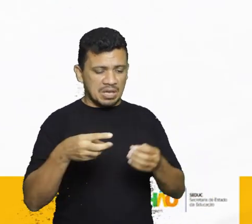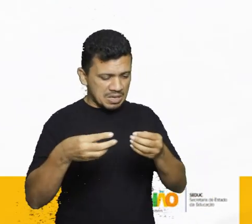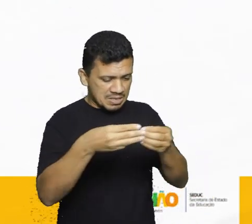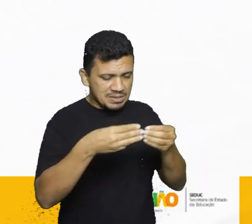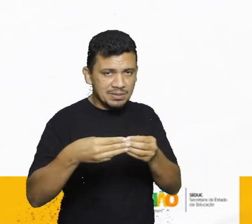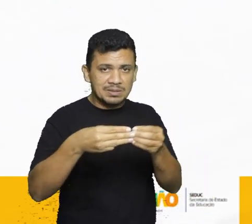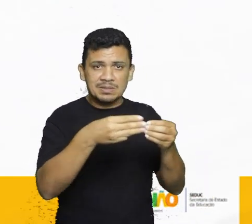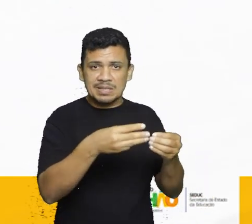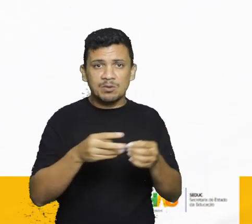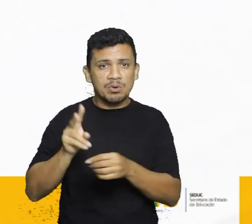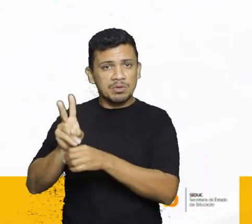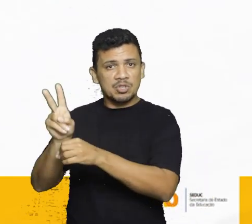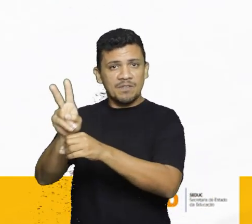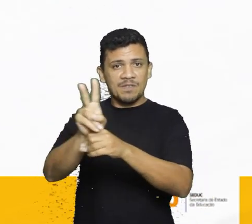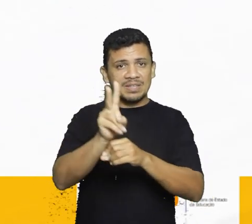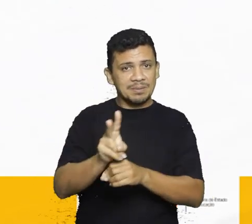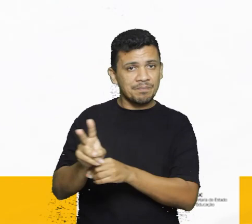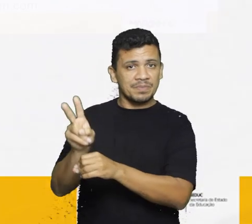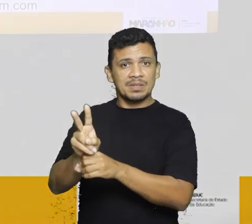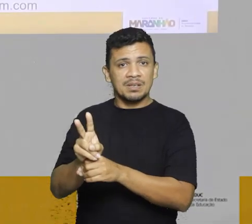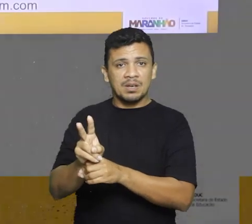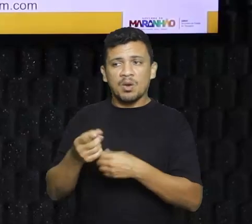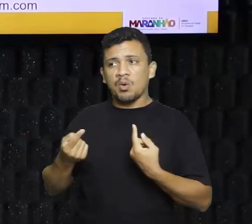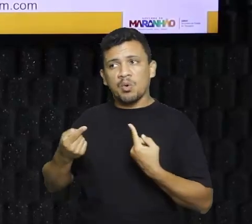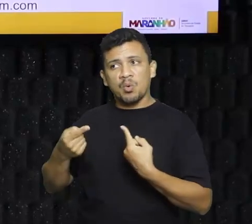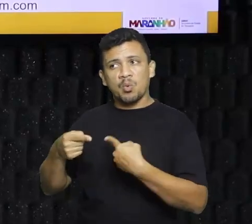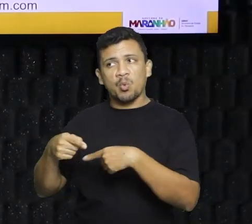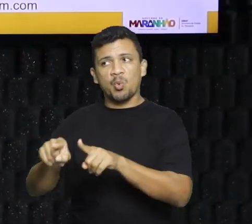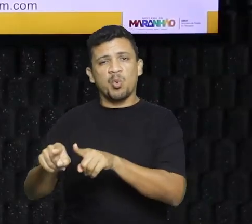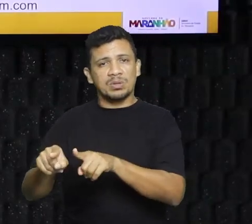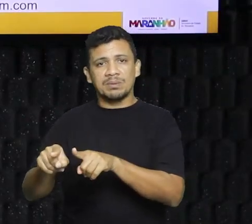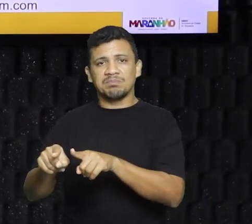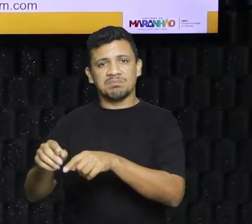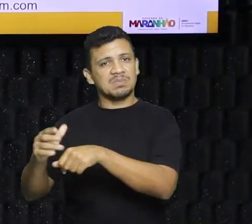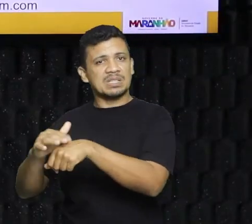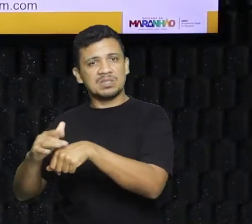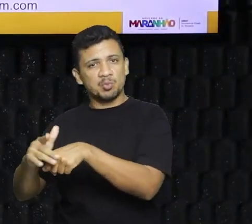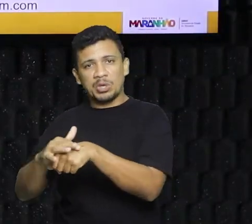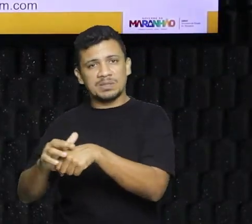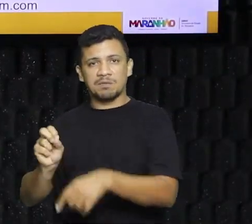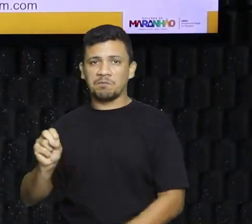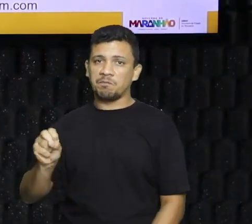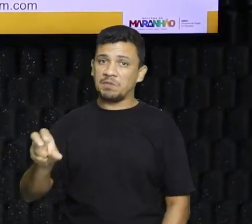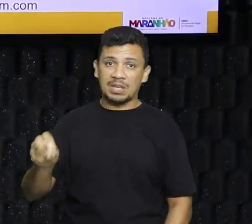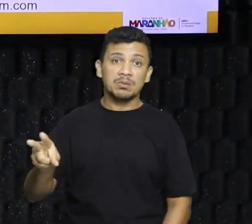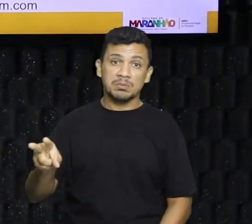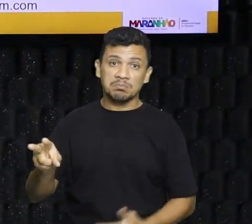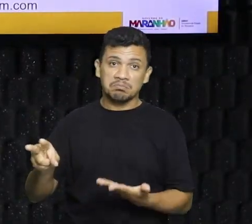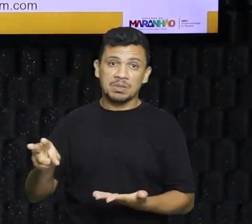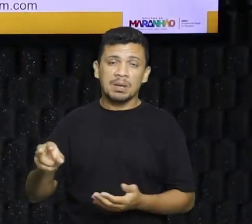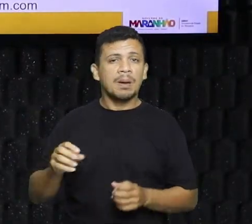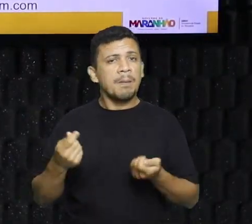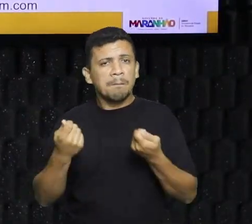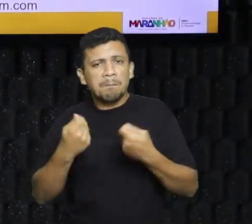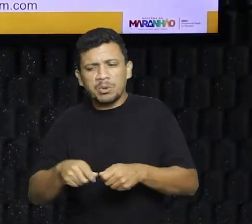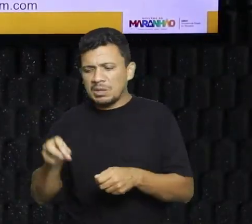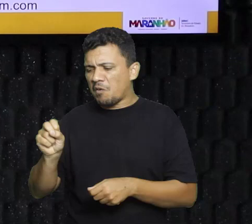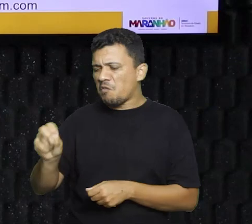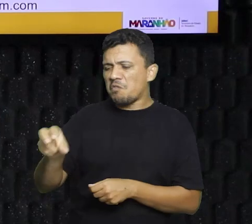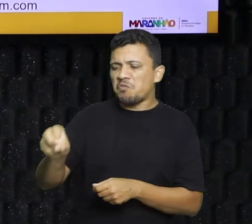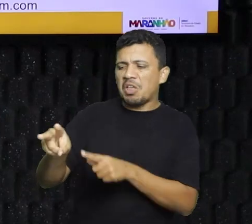que vão aqui, ó, contra esses patógenos, podem ser vírus, por exemplo, para poder destruir